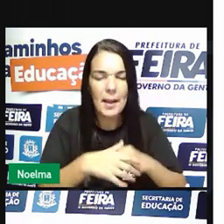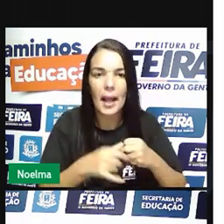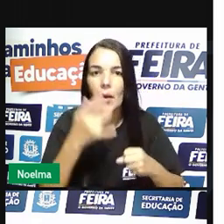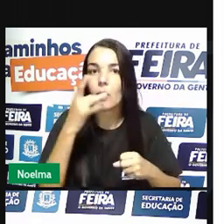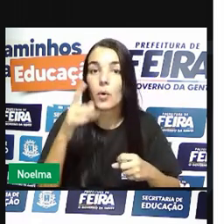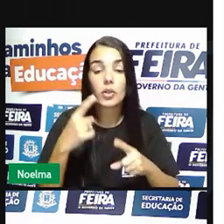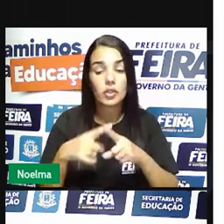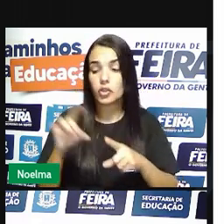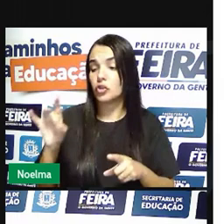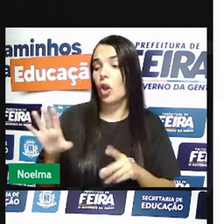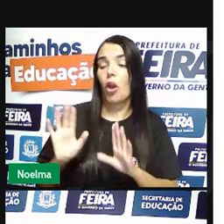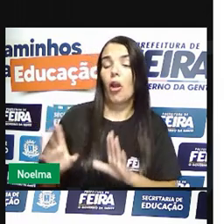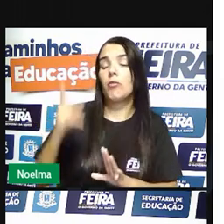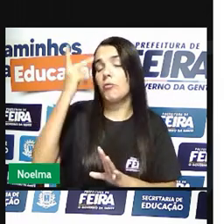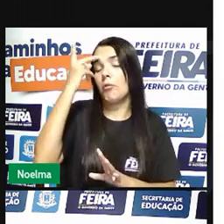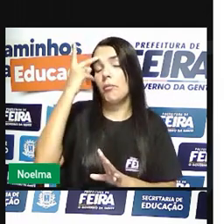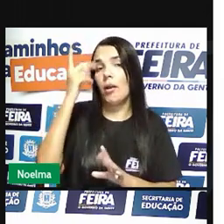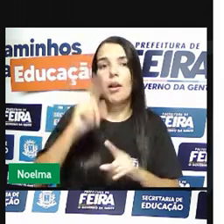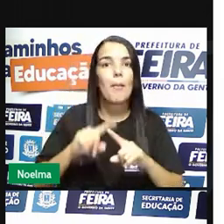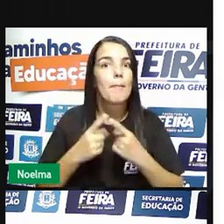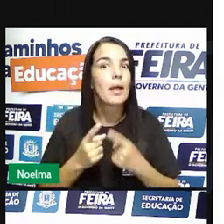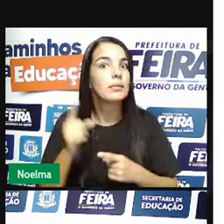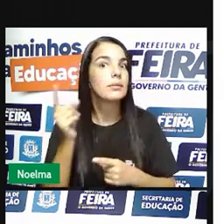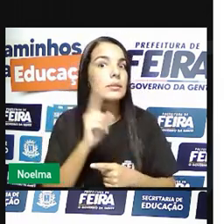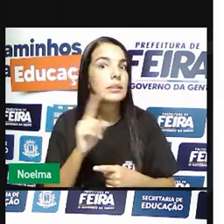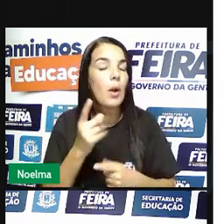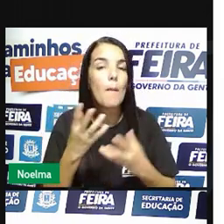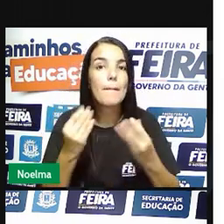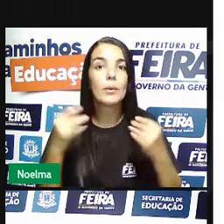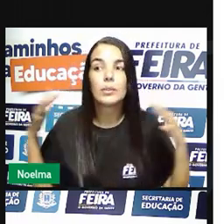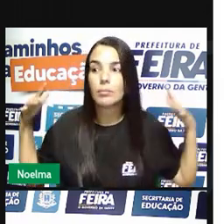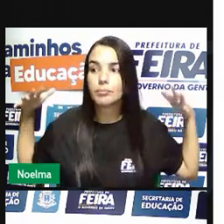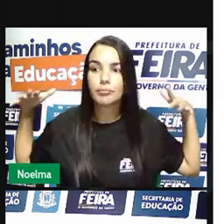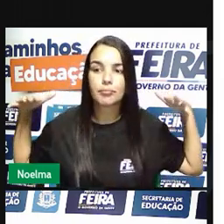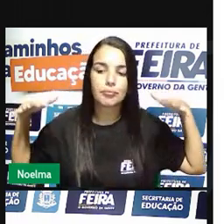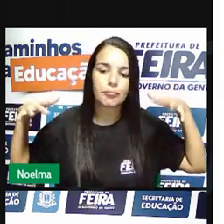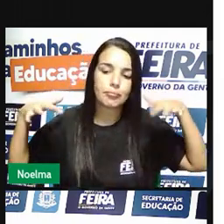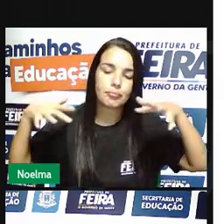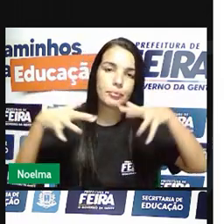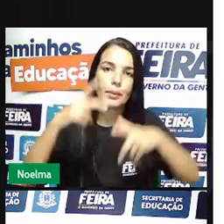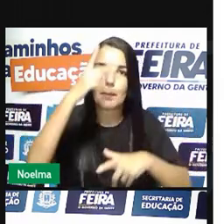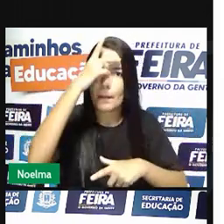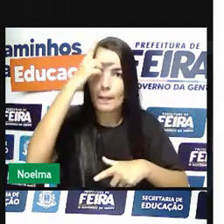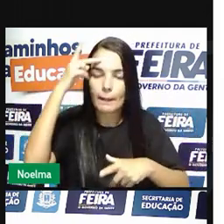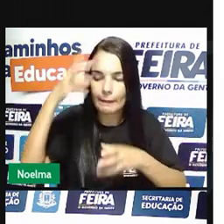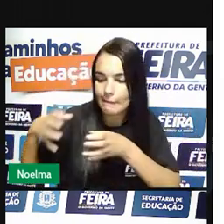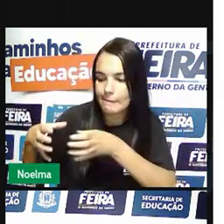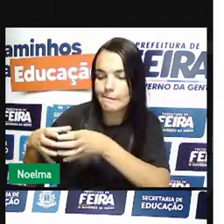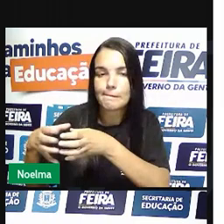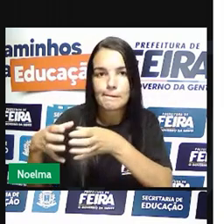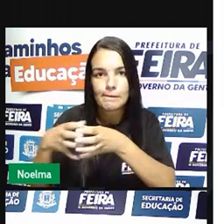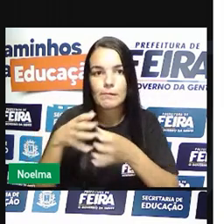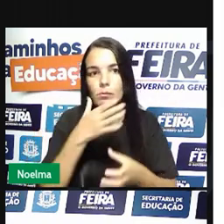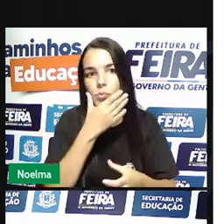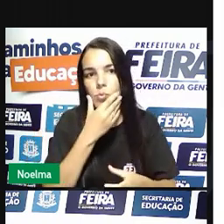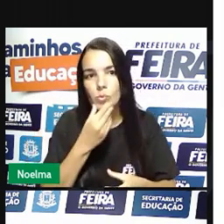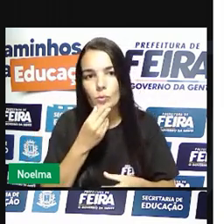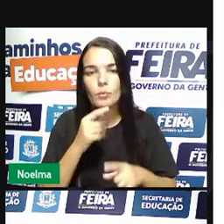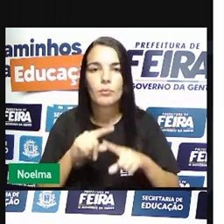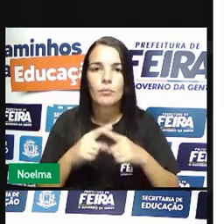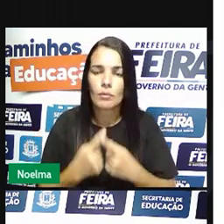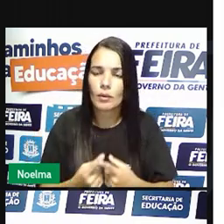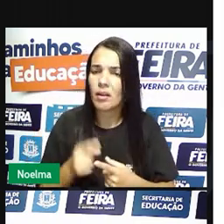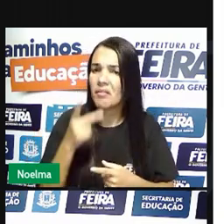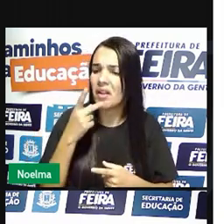encontraram o ouro. E como estavam vindo os emboabas, né? Que eram os forasteiros, eles